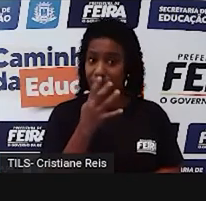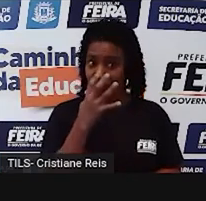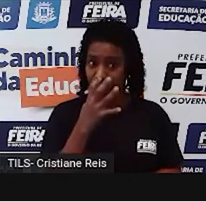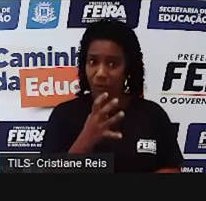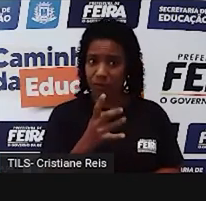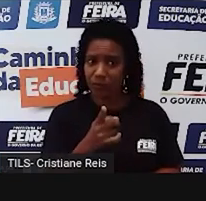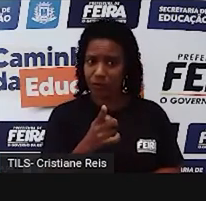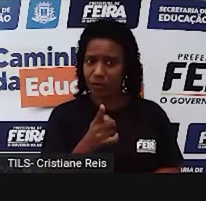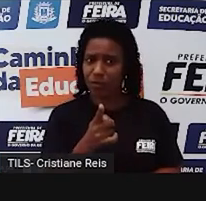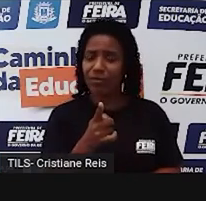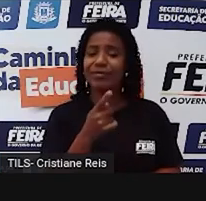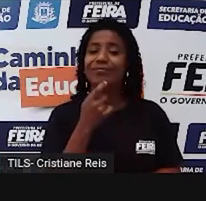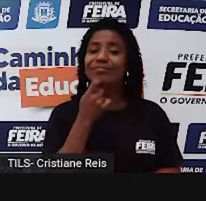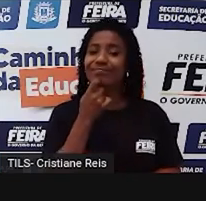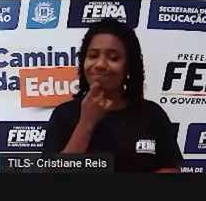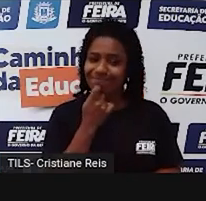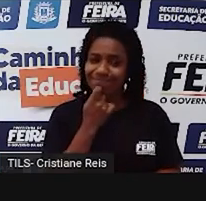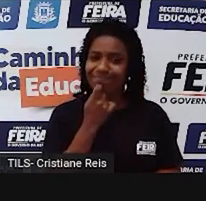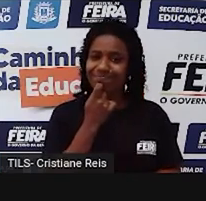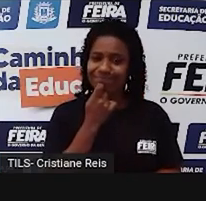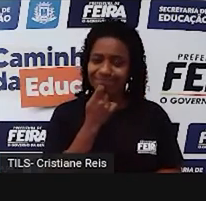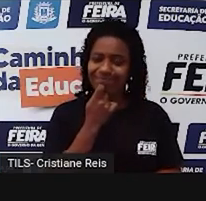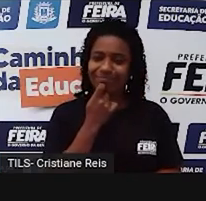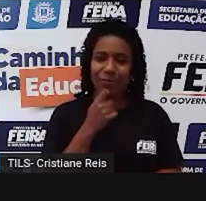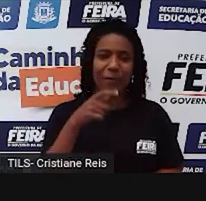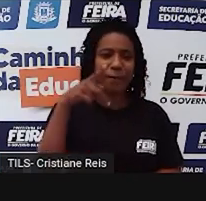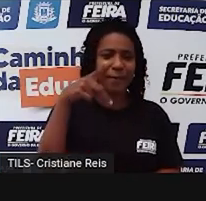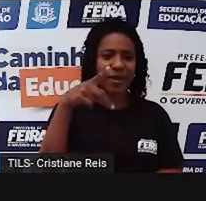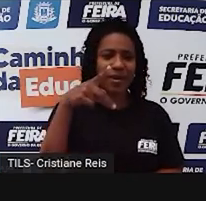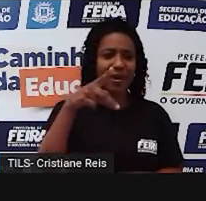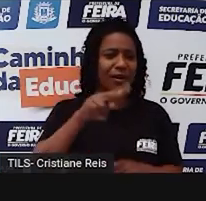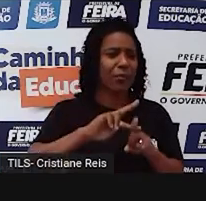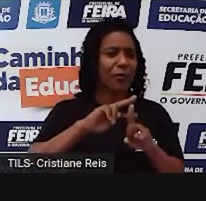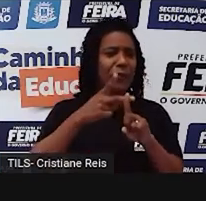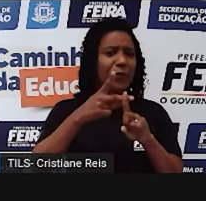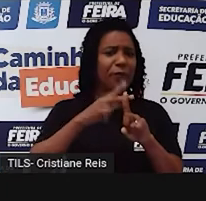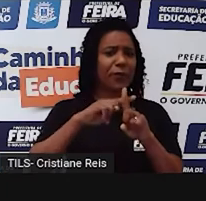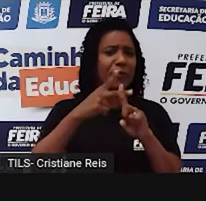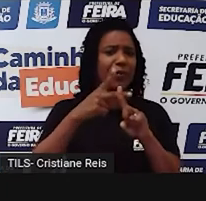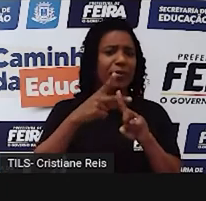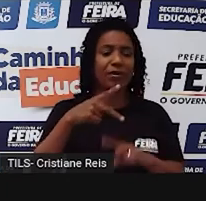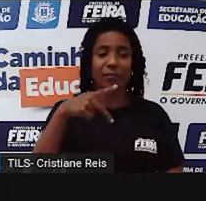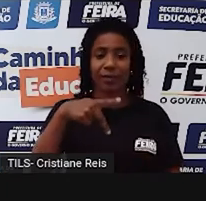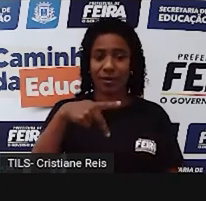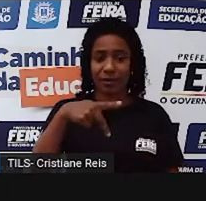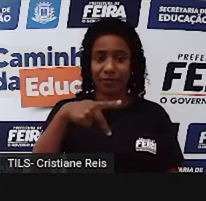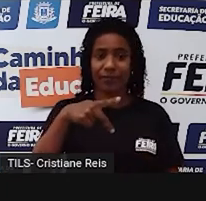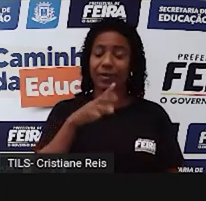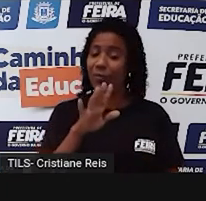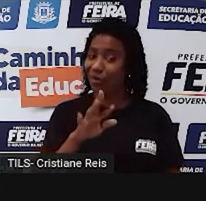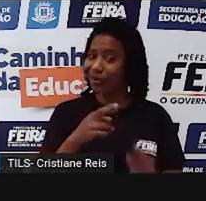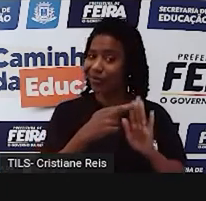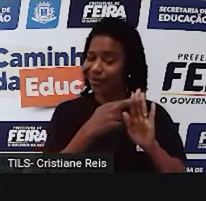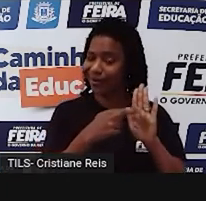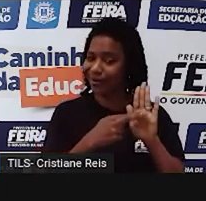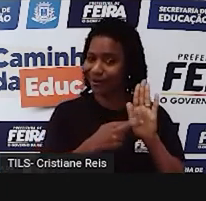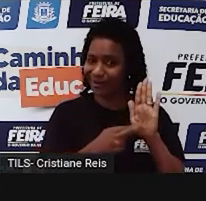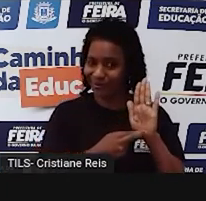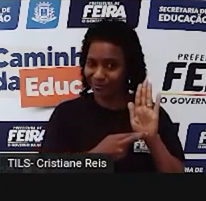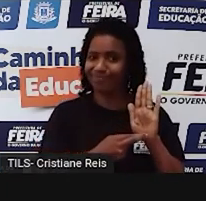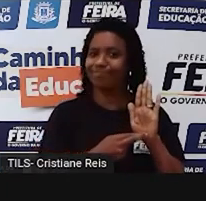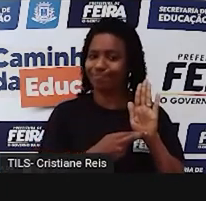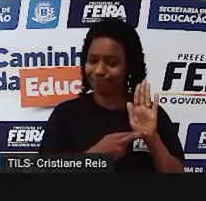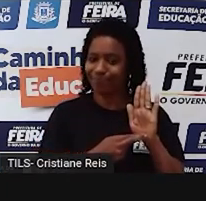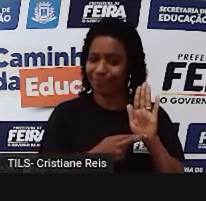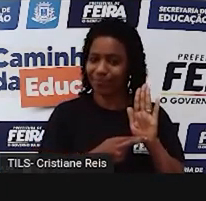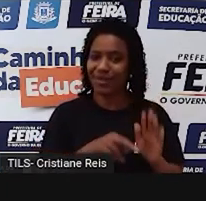O foi que eu fiz? Eu dobrei a letra P. Por quê? Existe uma regrinha que diz assim. Toda vez que